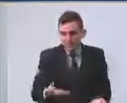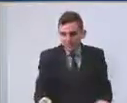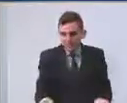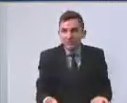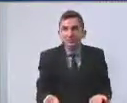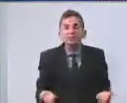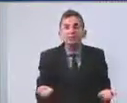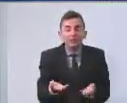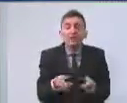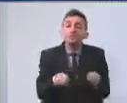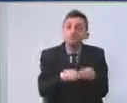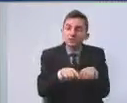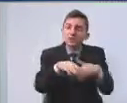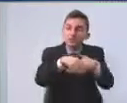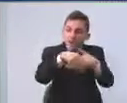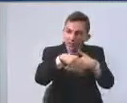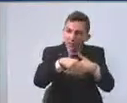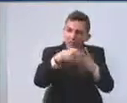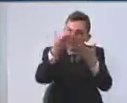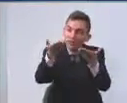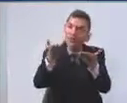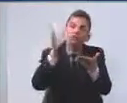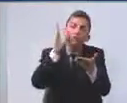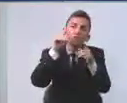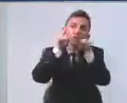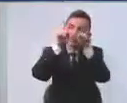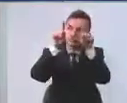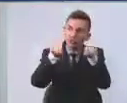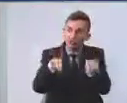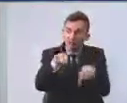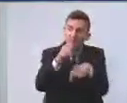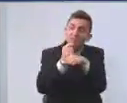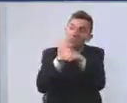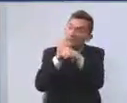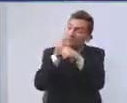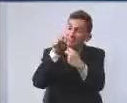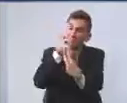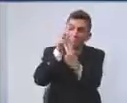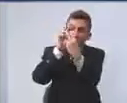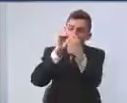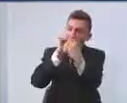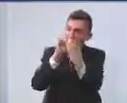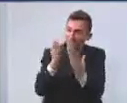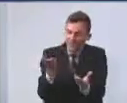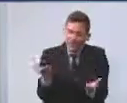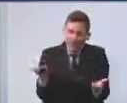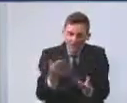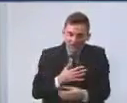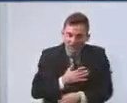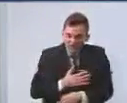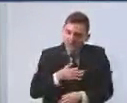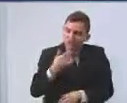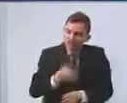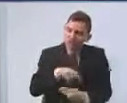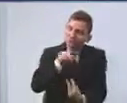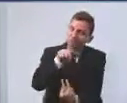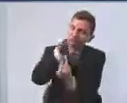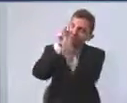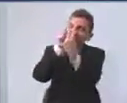Um bom dia especial também aos funcionários desta casa, que há algum tempo eu não os via, mas com muito prazer, revejo-os.